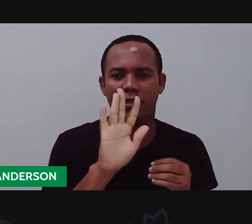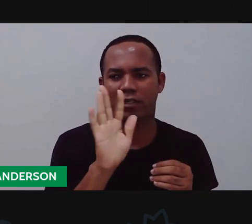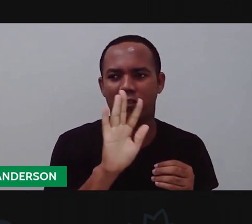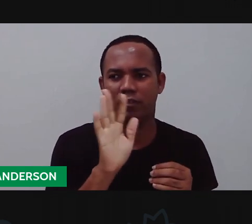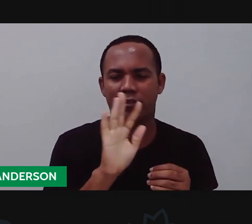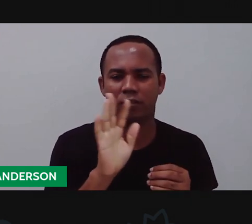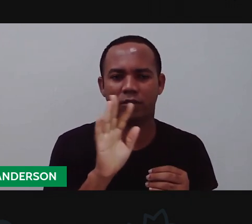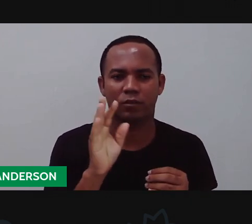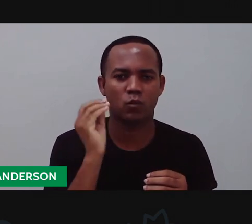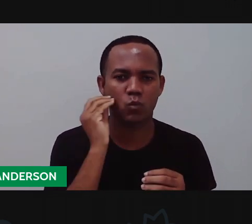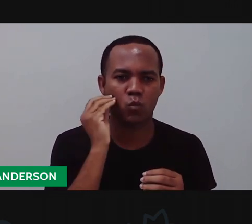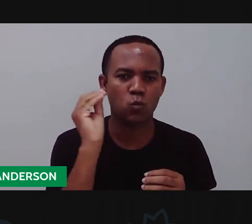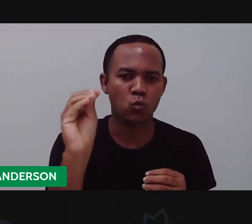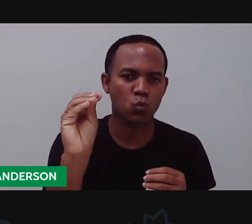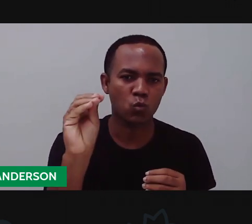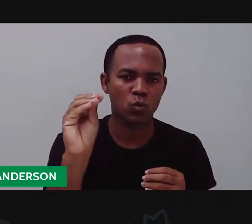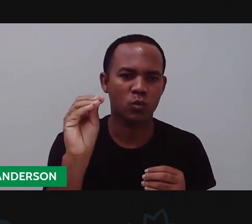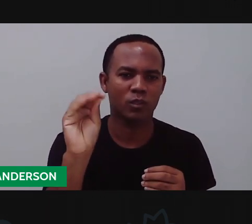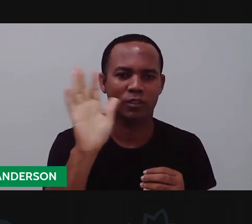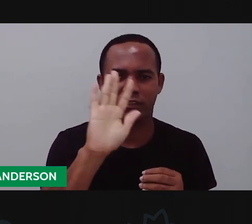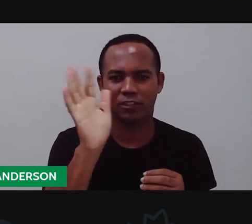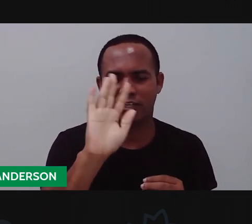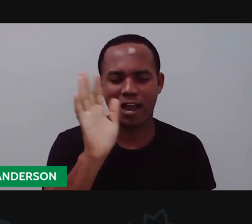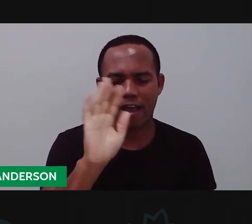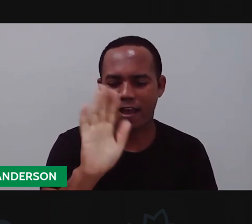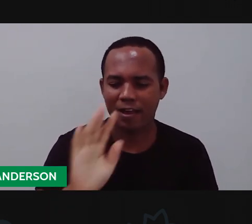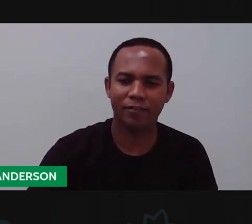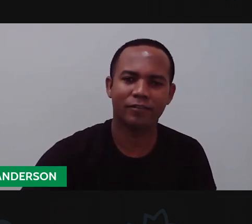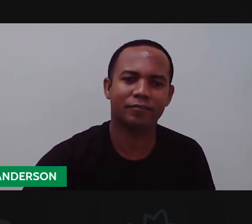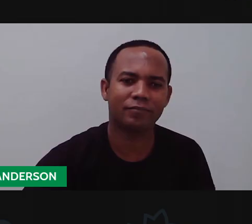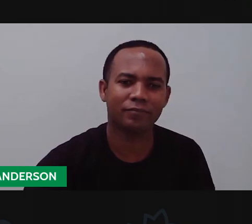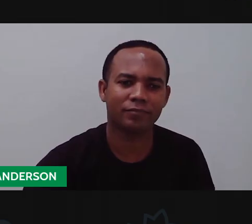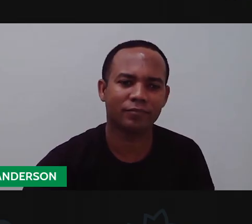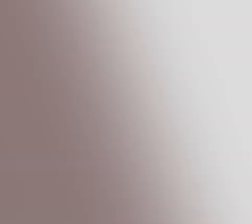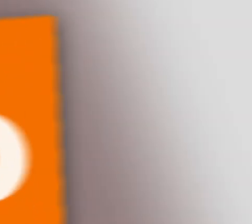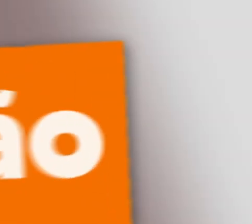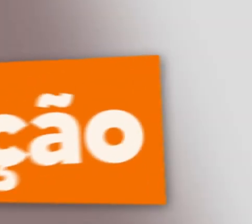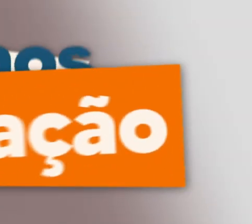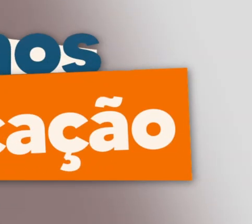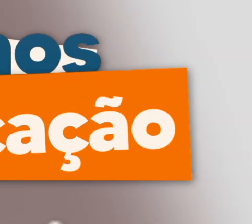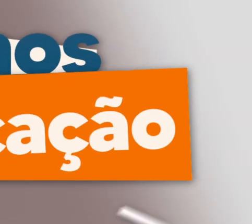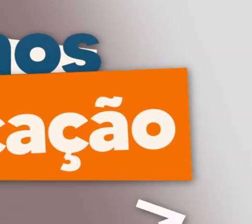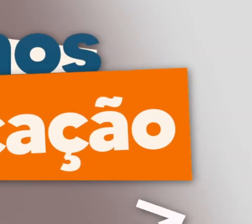nossa próxima aula. Beijo, Anderson. Acabamos com mais uma aula. Beijo, crianças.